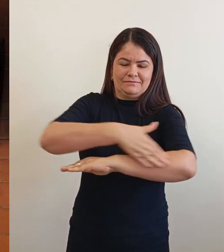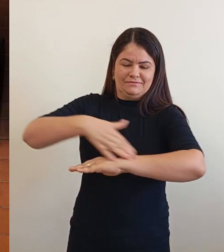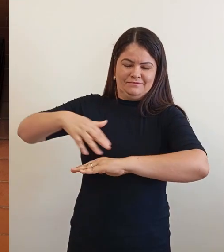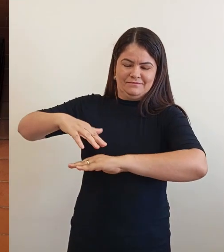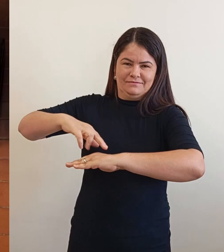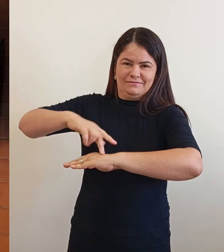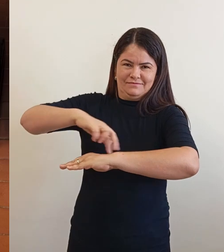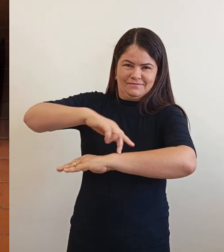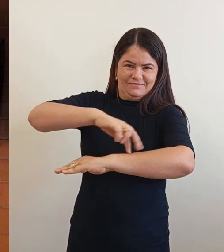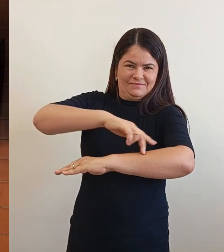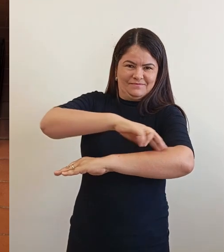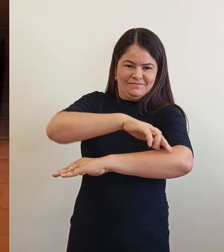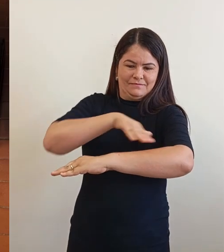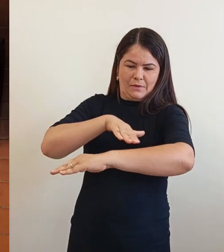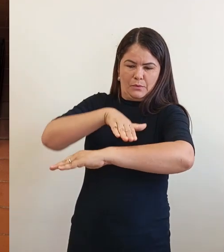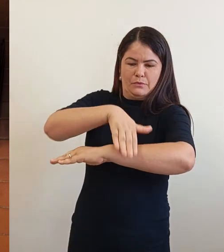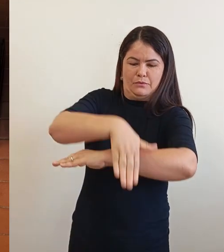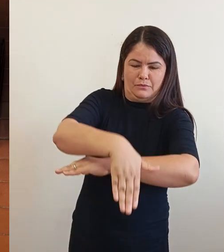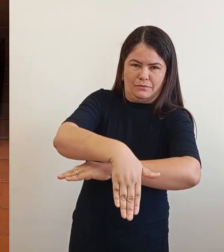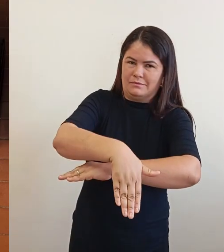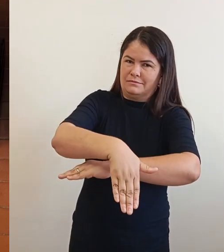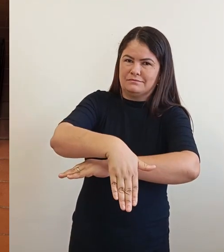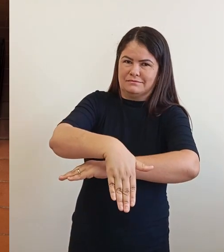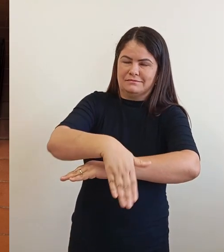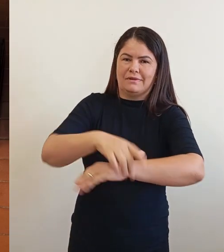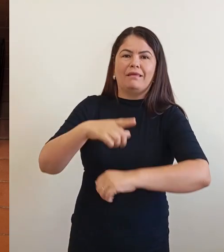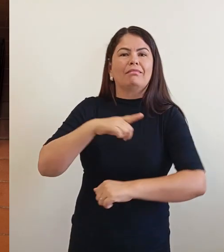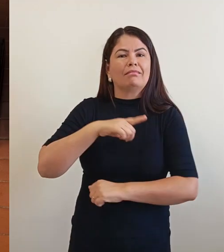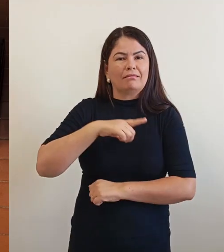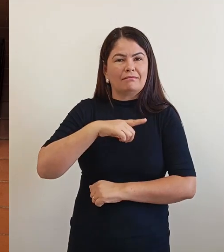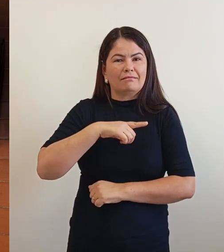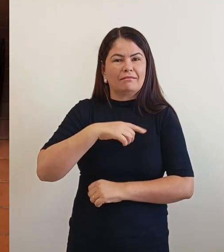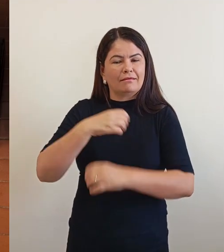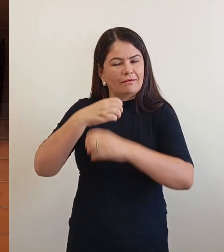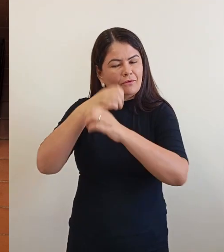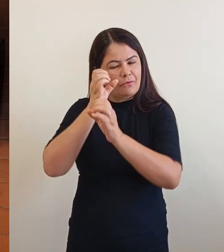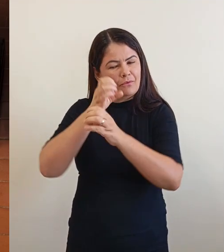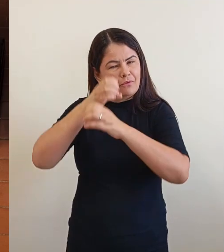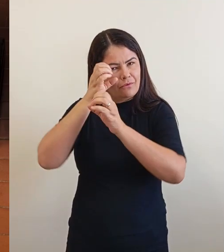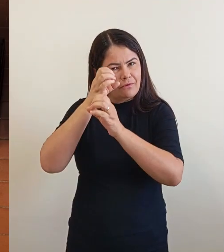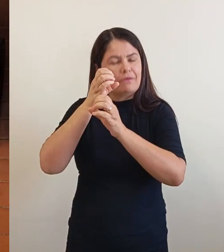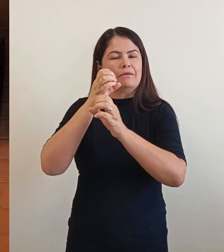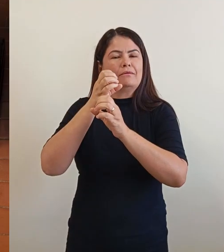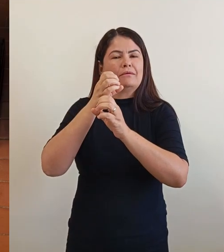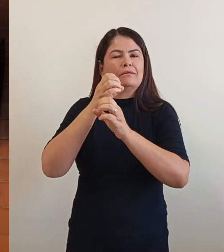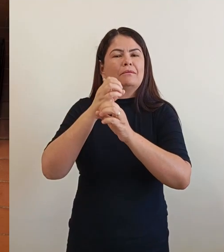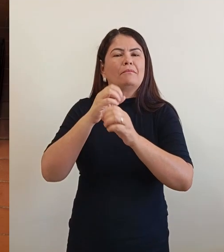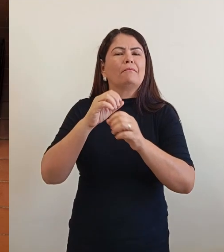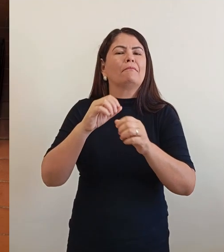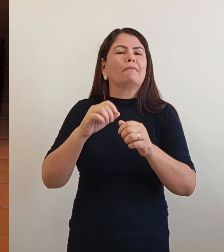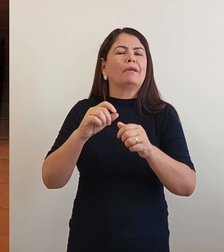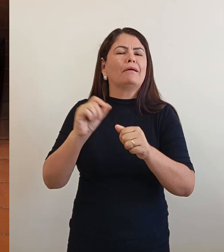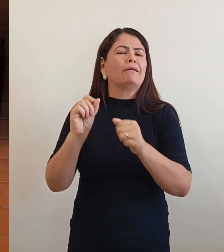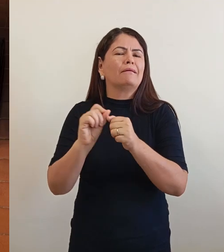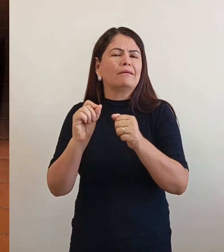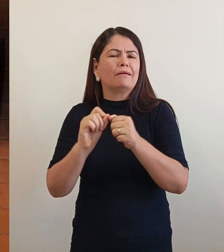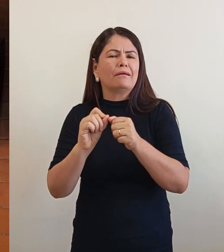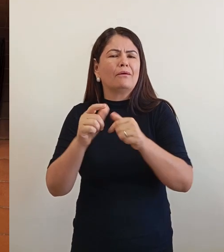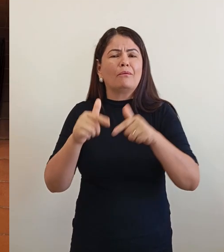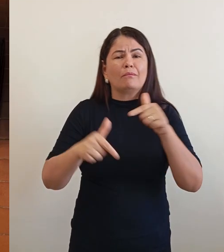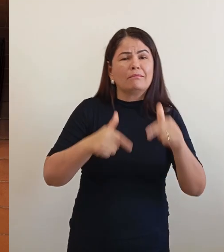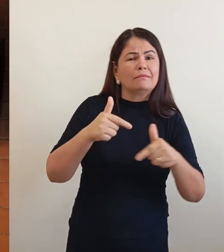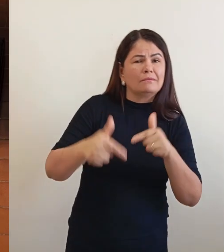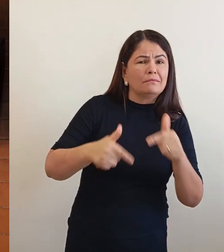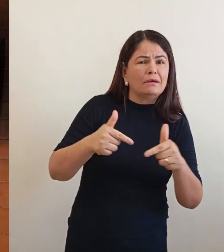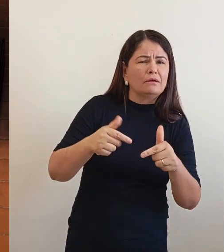Nós vamos ter que ter um engenheiro civil, professor, para fazer um trabalho diferenciado. E